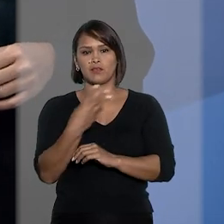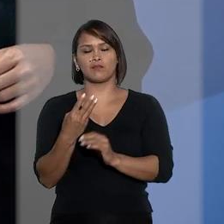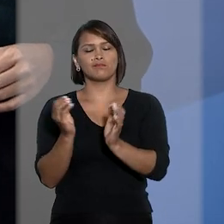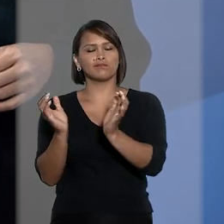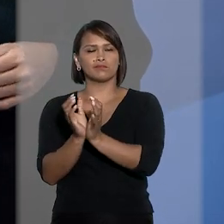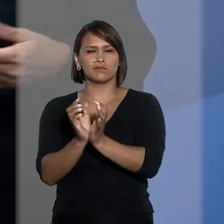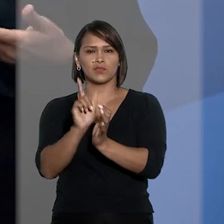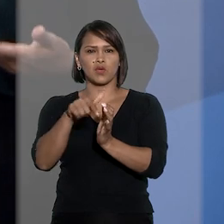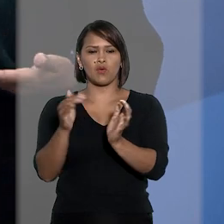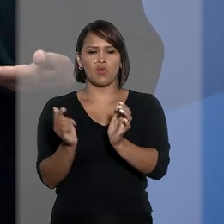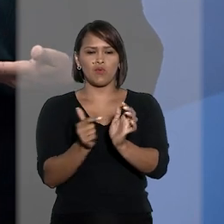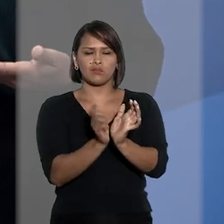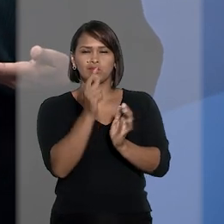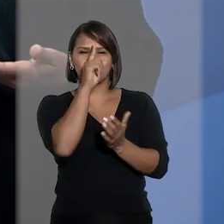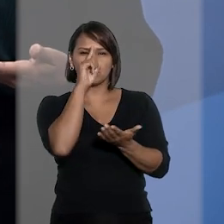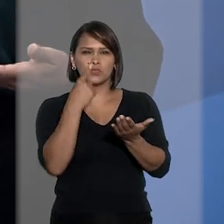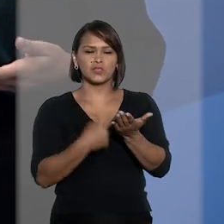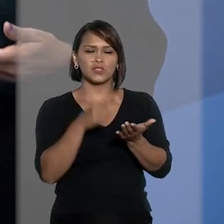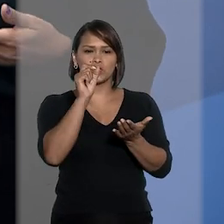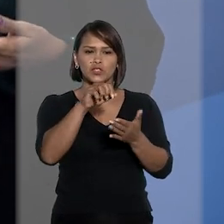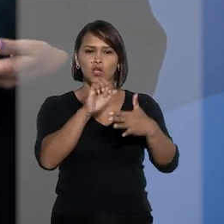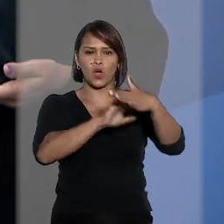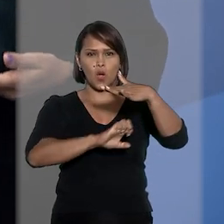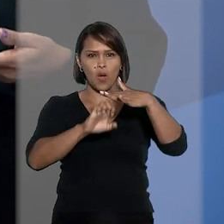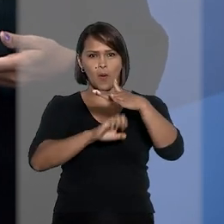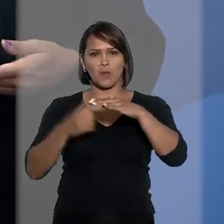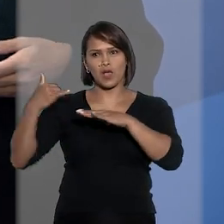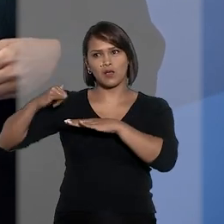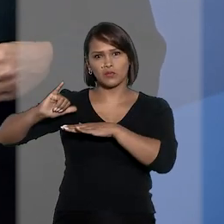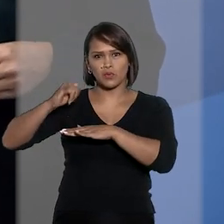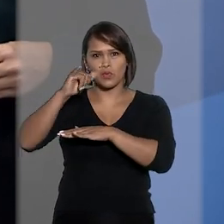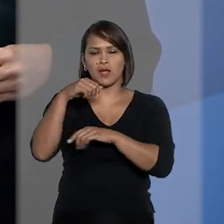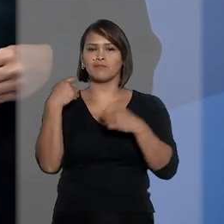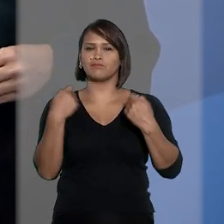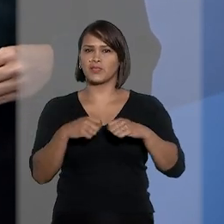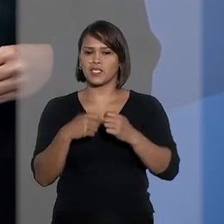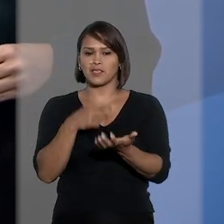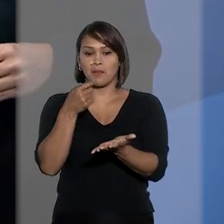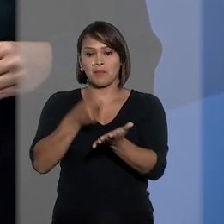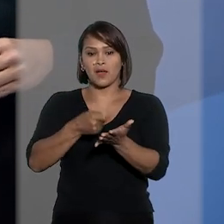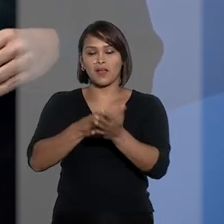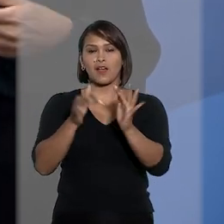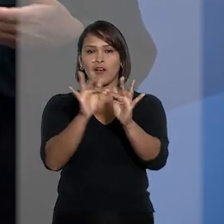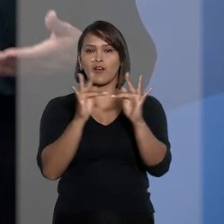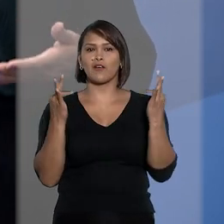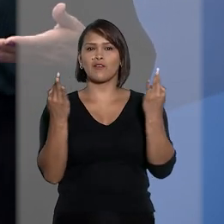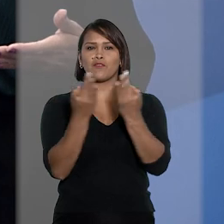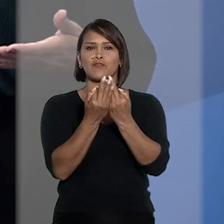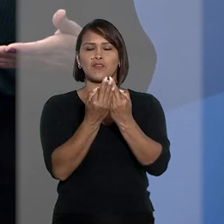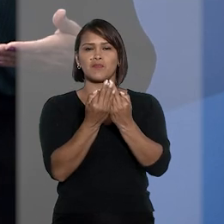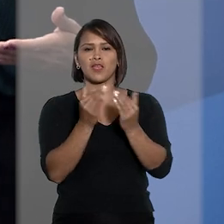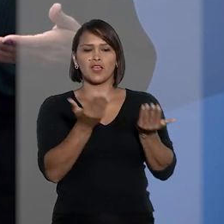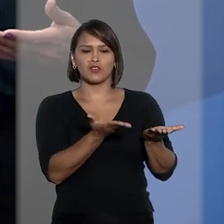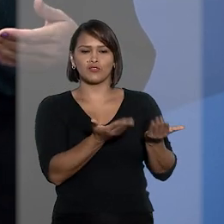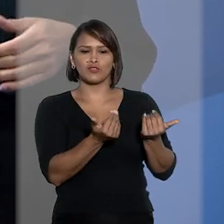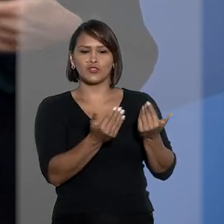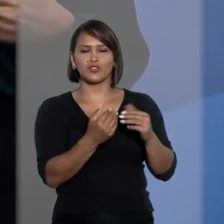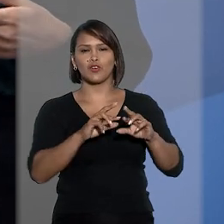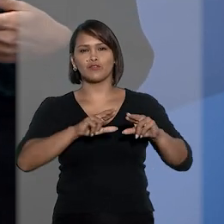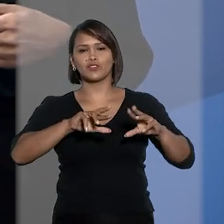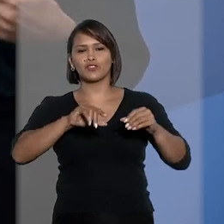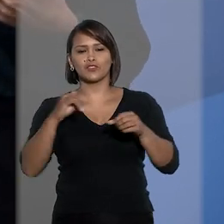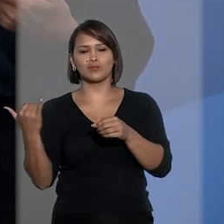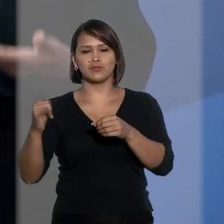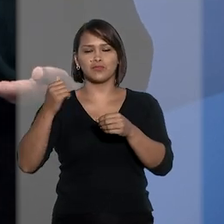na terceira turma, o colegiado decidiu que uma companhia aérea deverá indenizar uma família por desembarcar adolescente